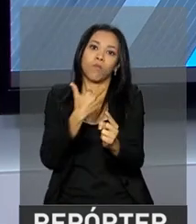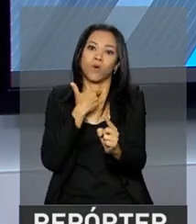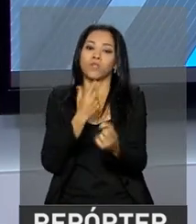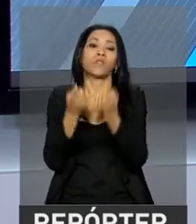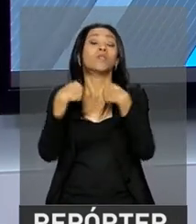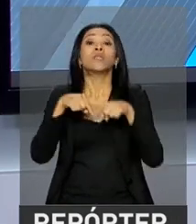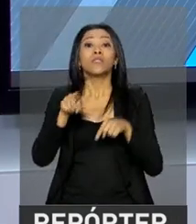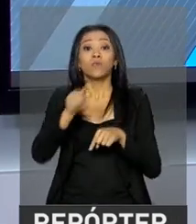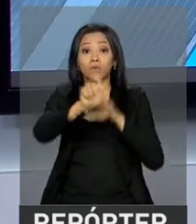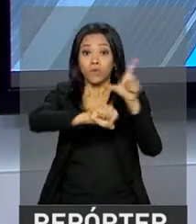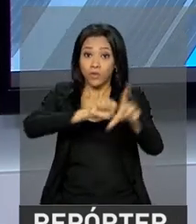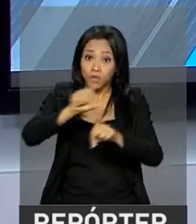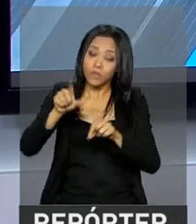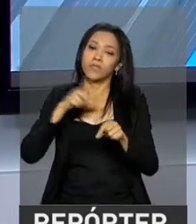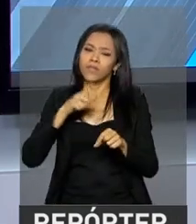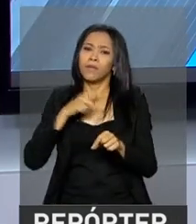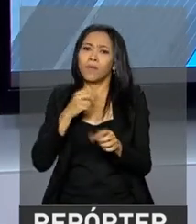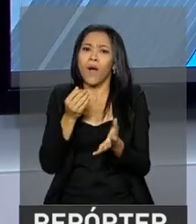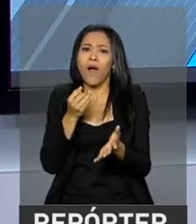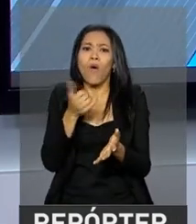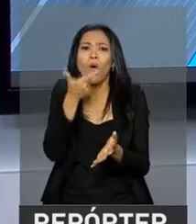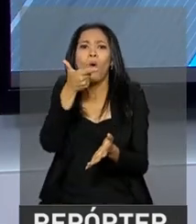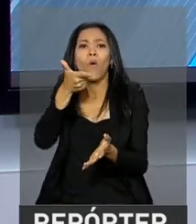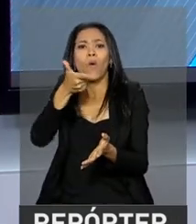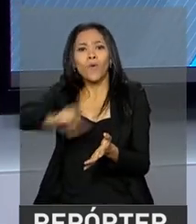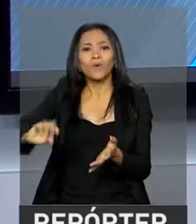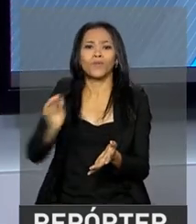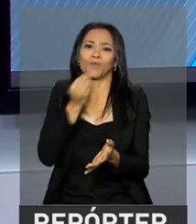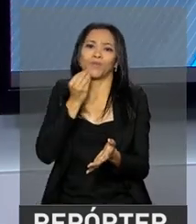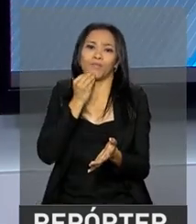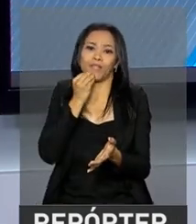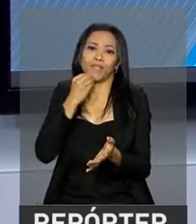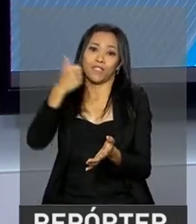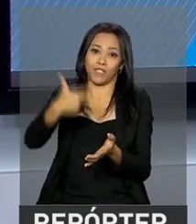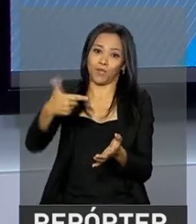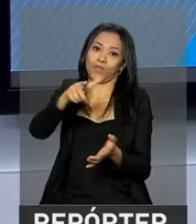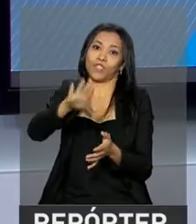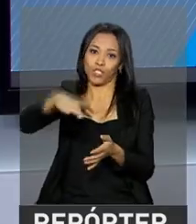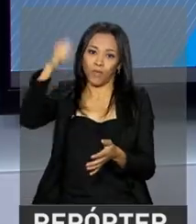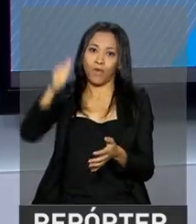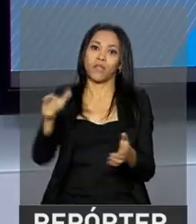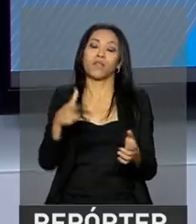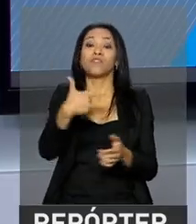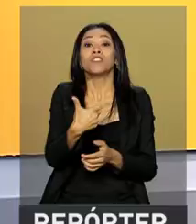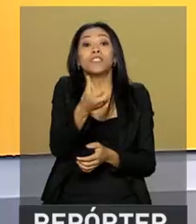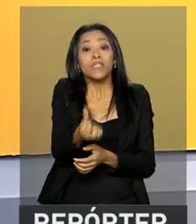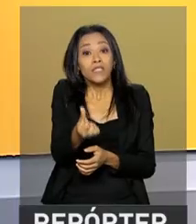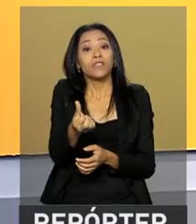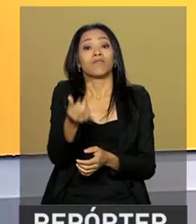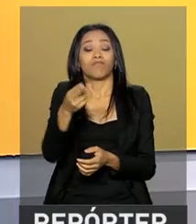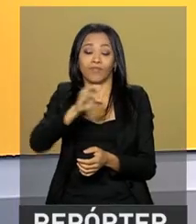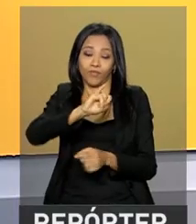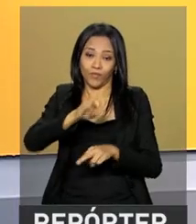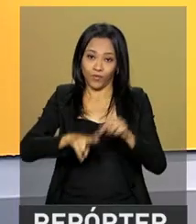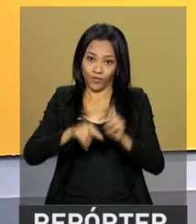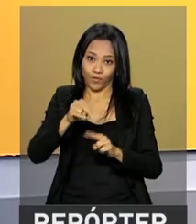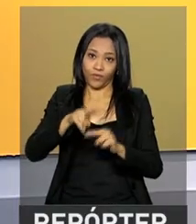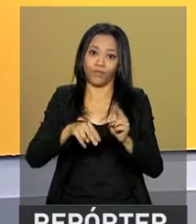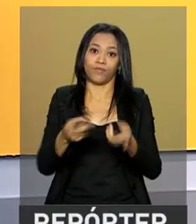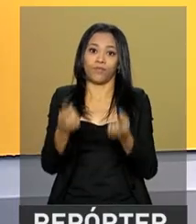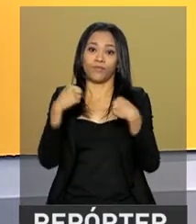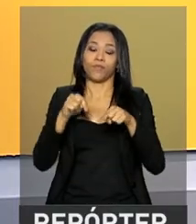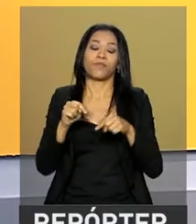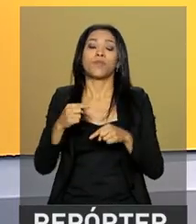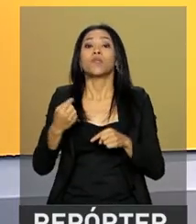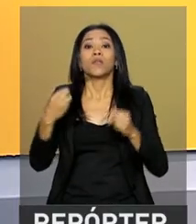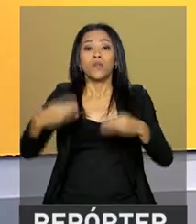ainda têm uma chance na segunda chamada do ProUni prevista para o dia 26 de junho. E o Ministério do